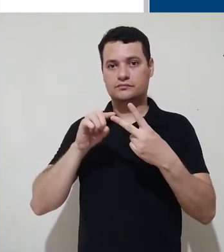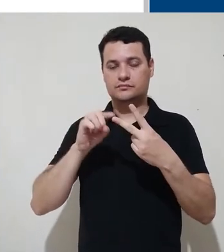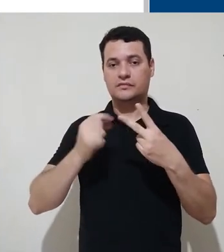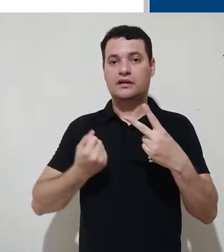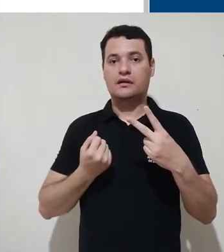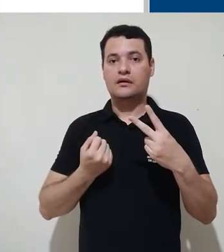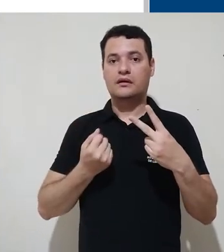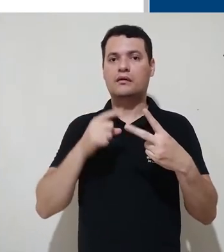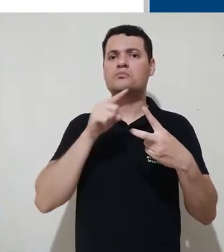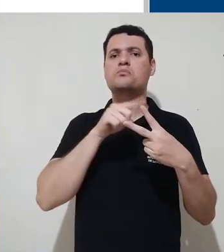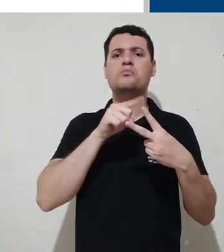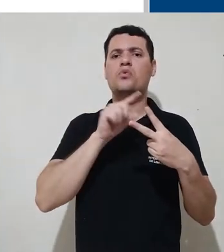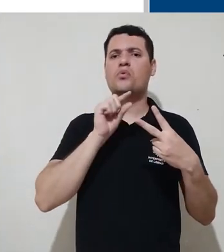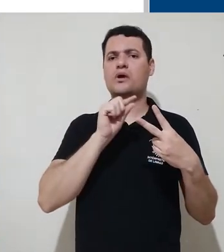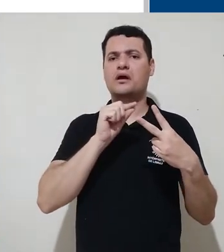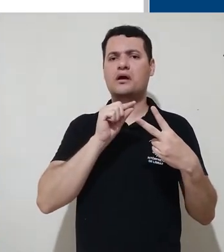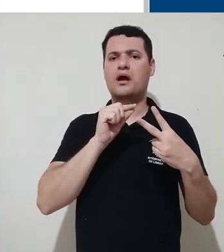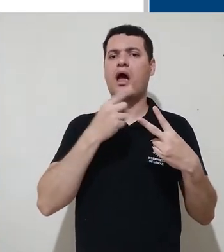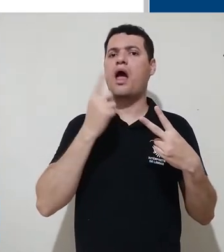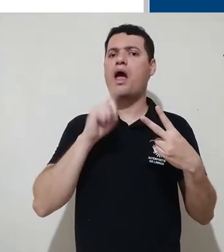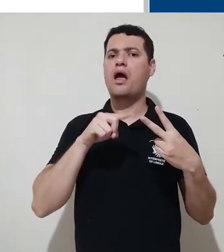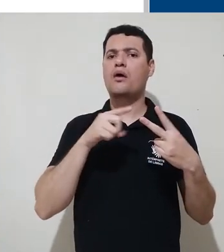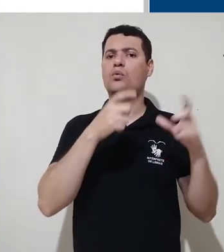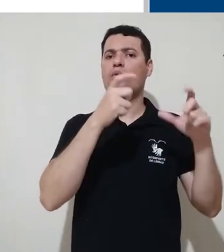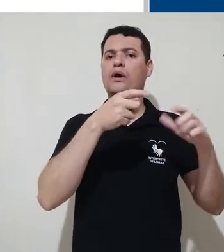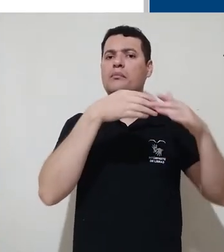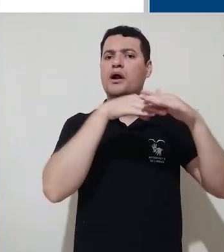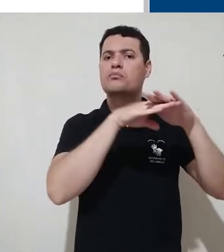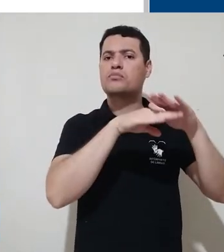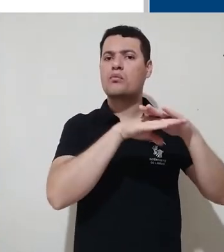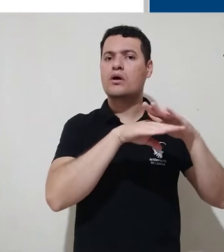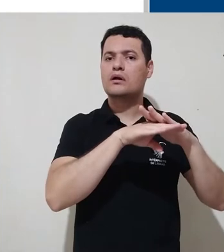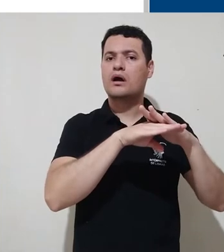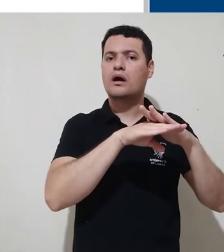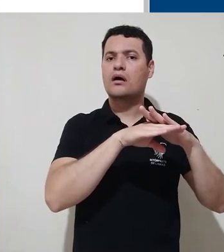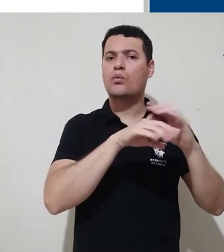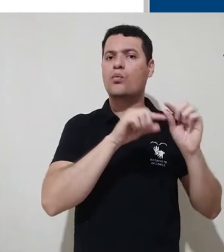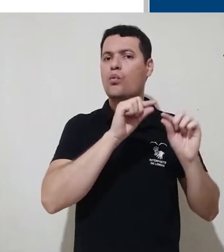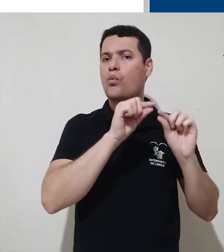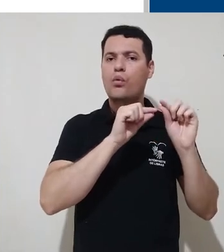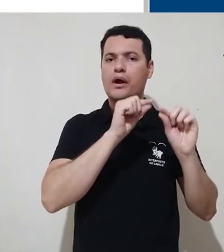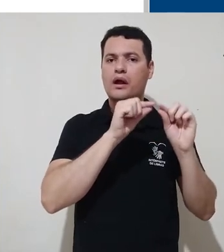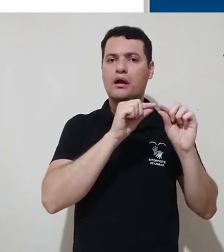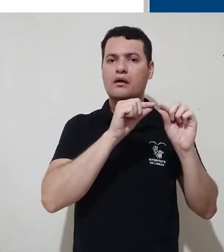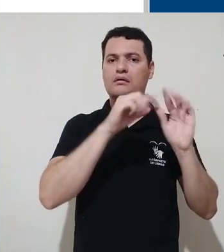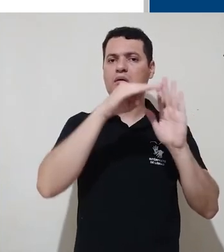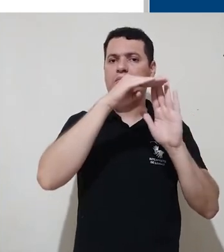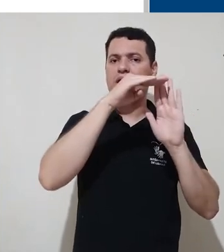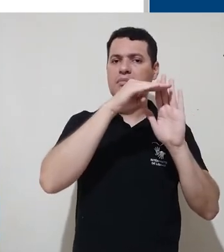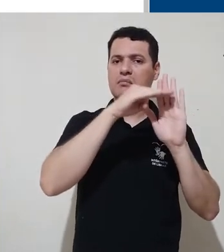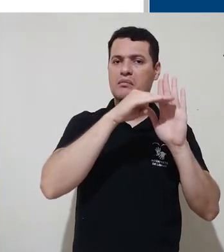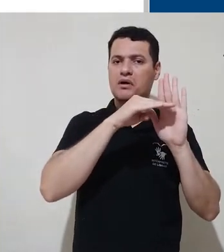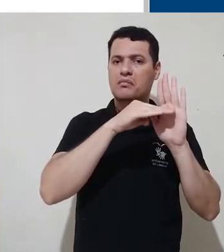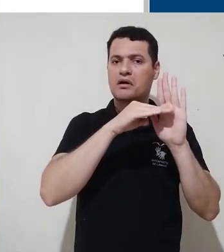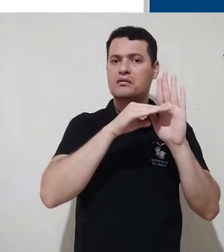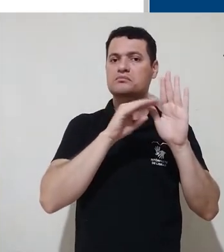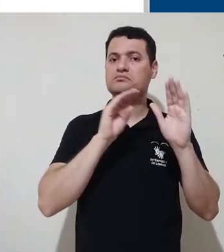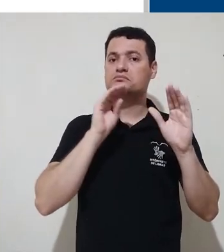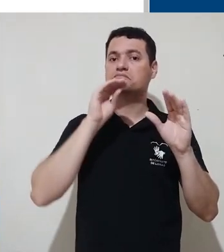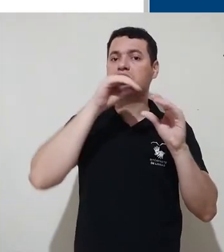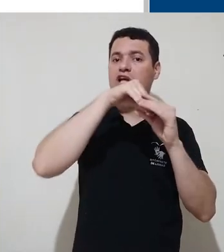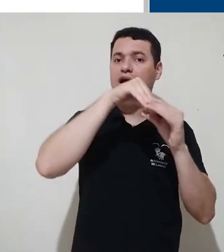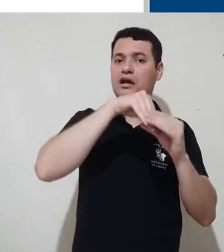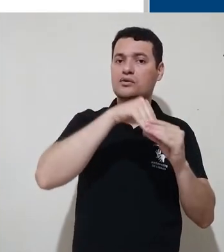Uma categoria será um repositório e dentro desse repositório podem ser armazenados